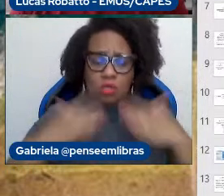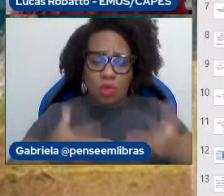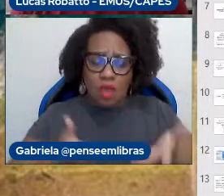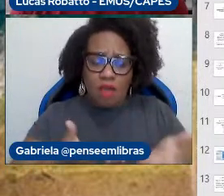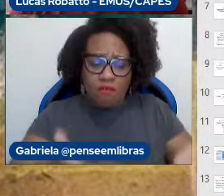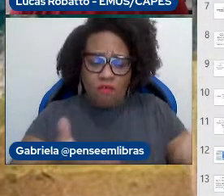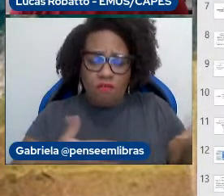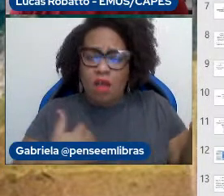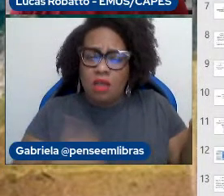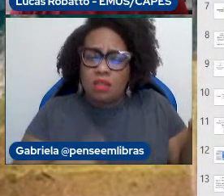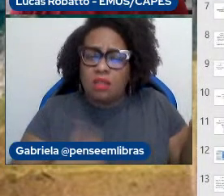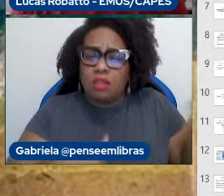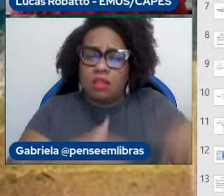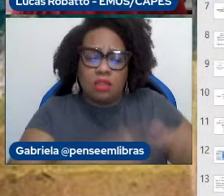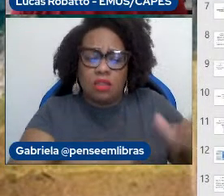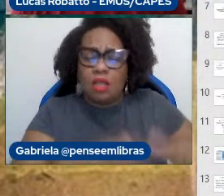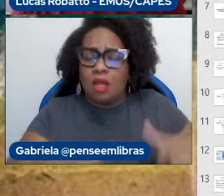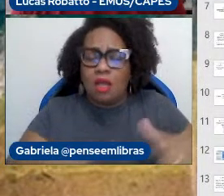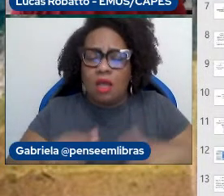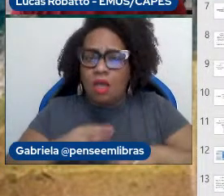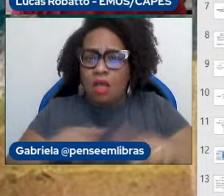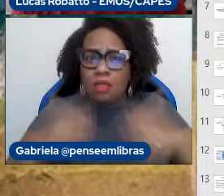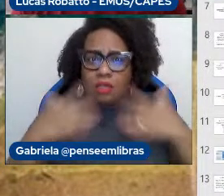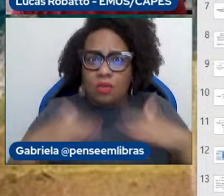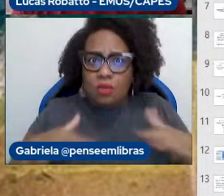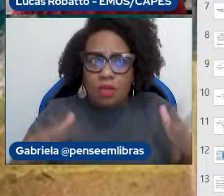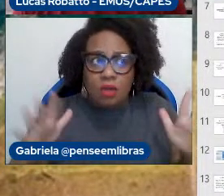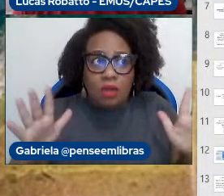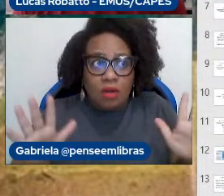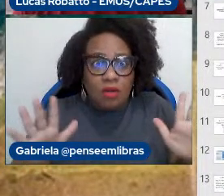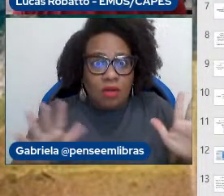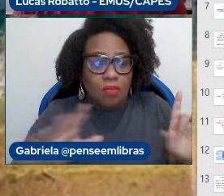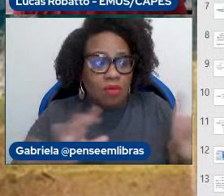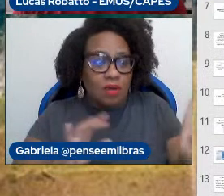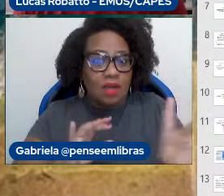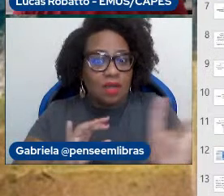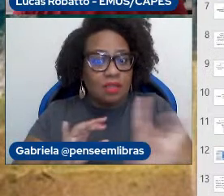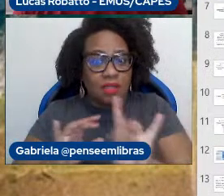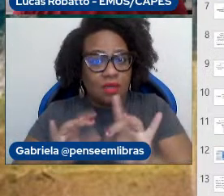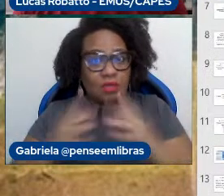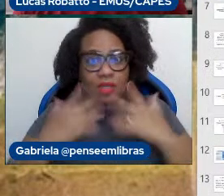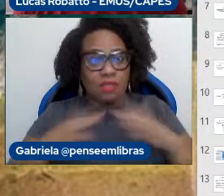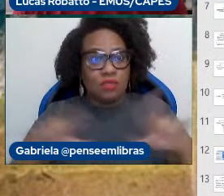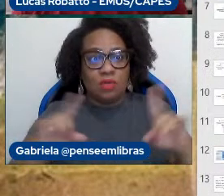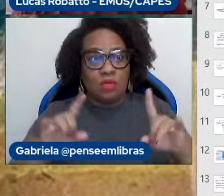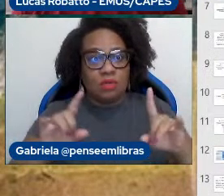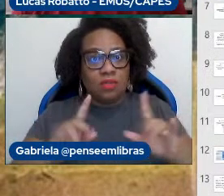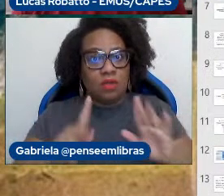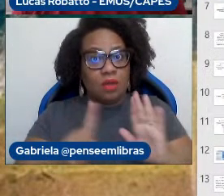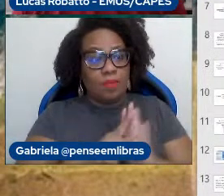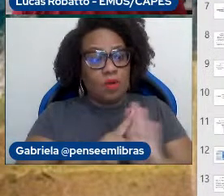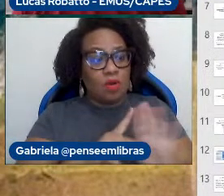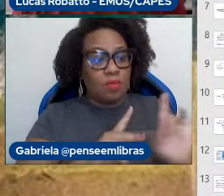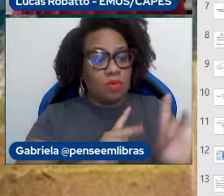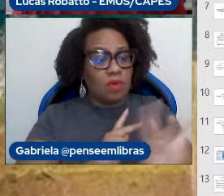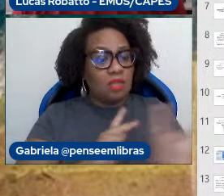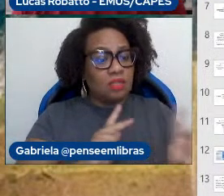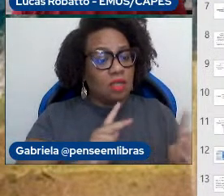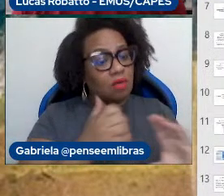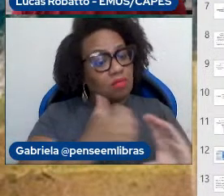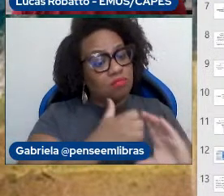Como naturalmente se os instrumentos não são naturais, são artefatos humanos criados por culturas humanas e que eles